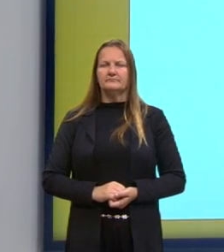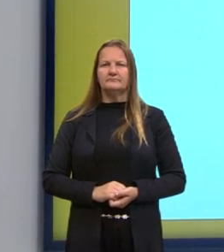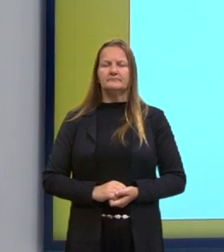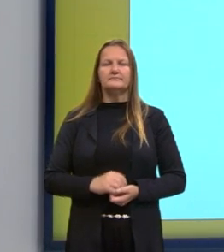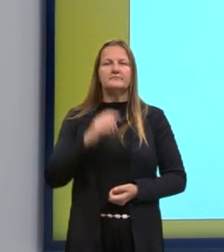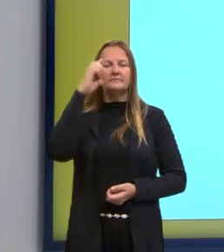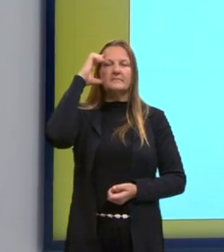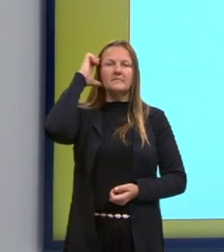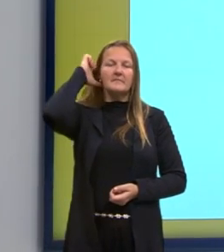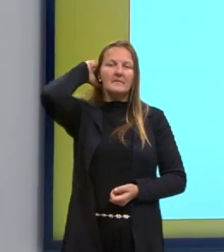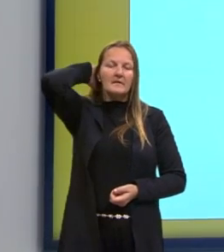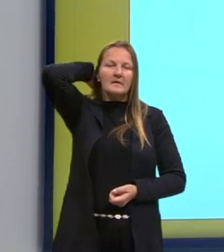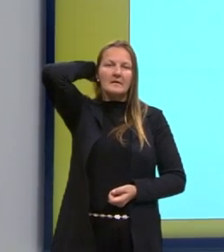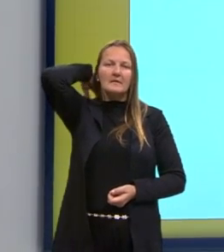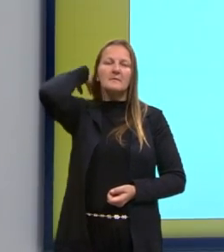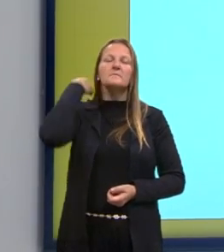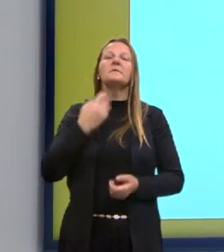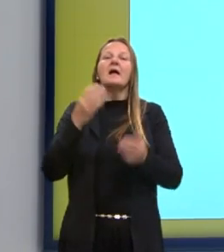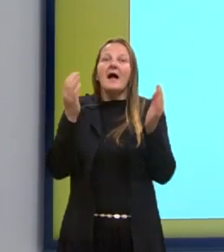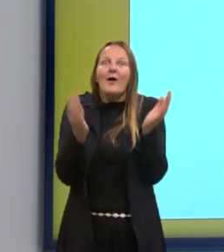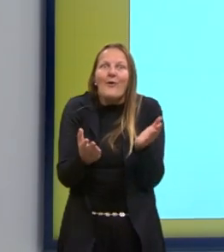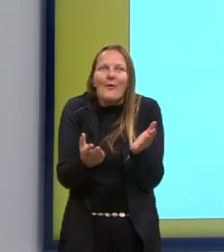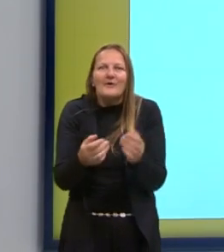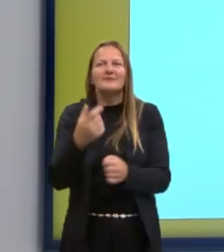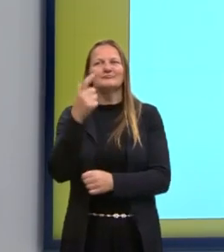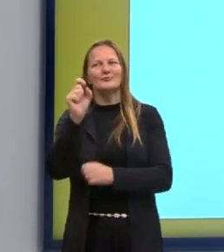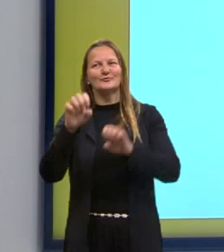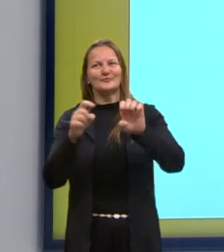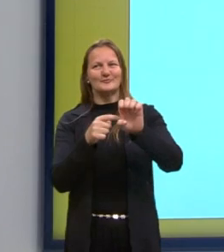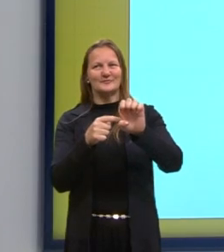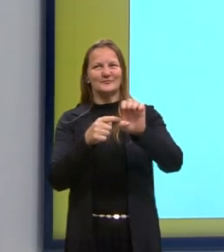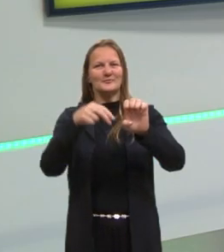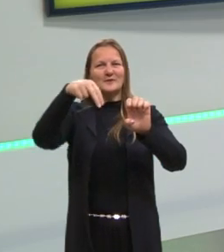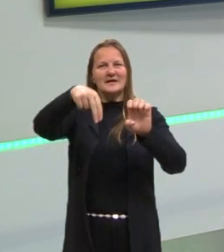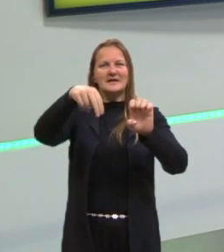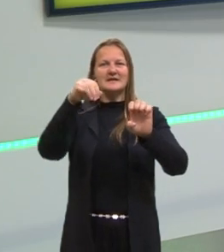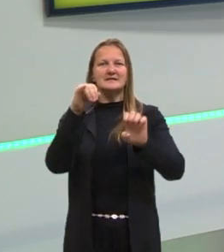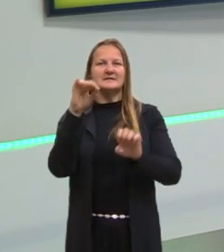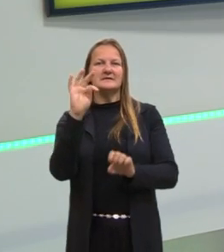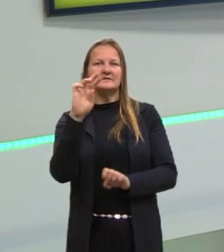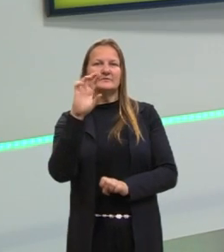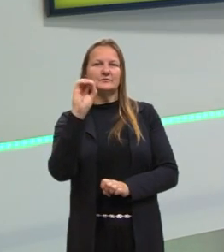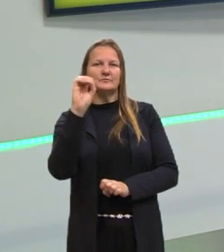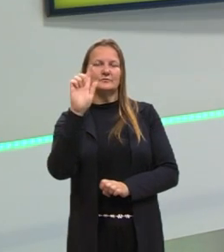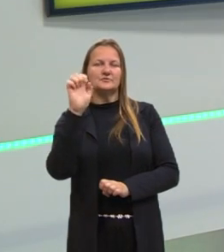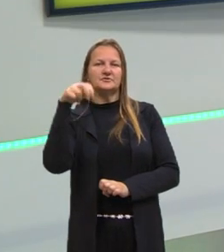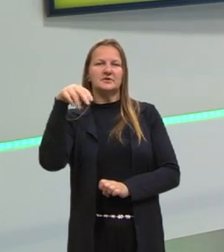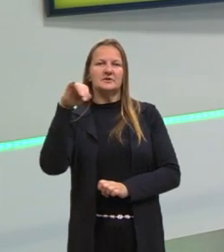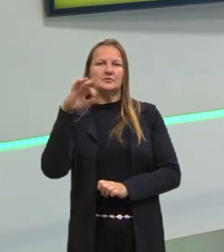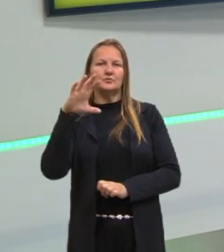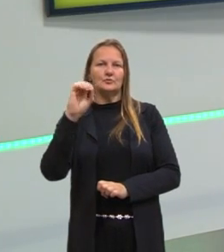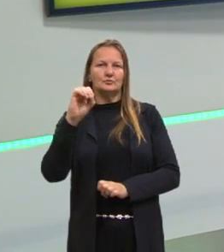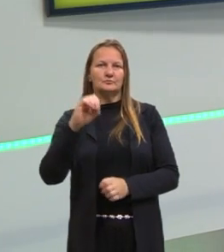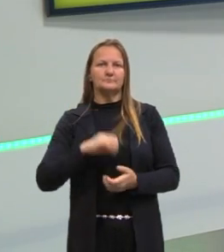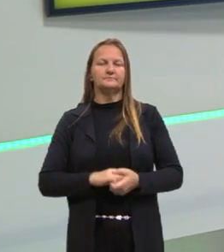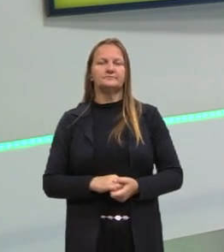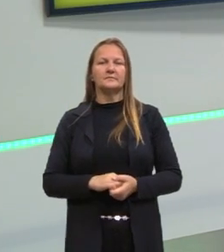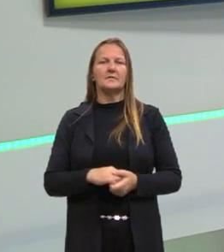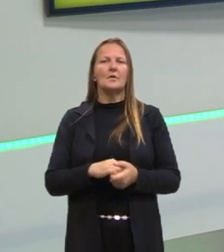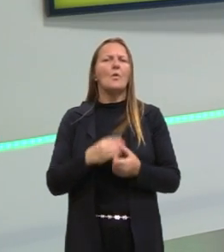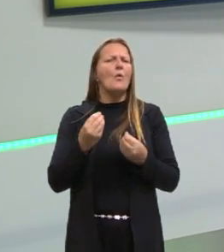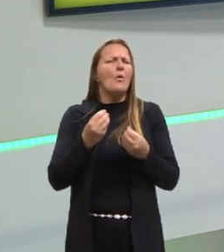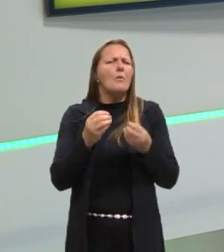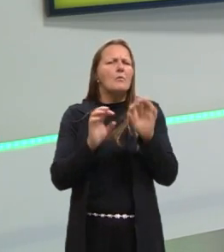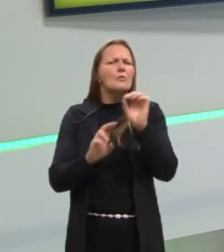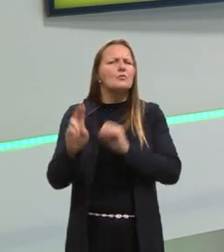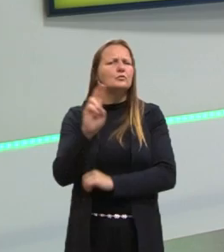Vamos ver agora o rolê do nitrogênio? Então, nitrogênio, a sua circulação, o ambiente,